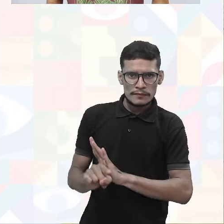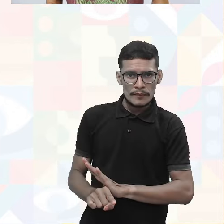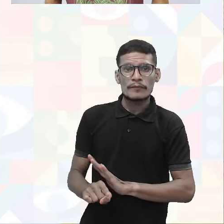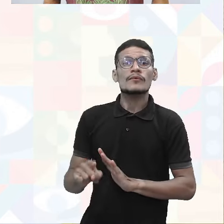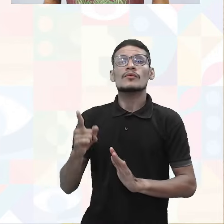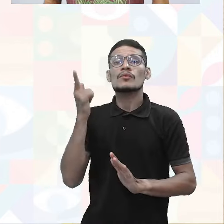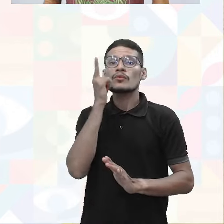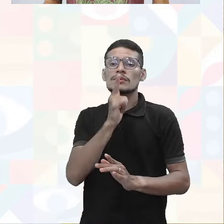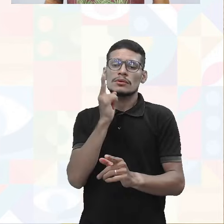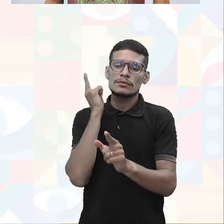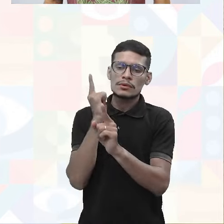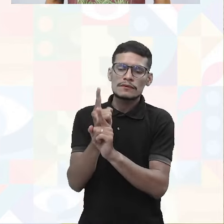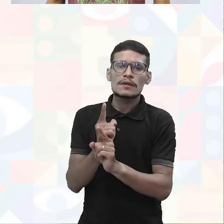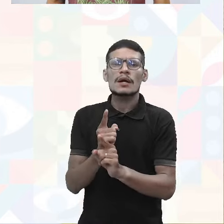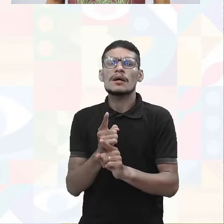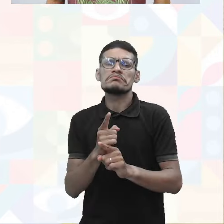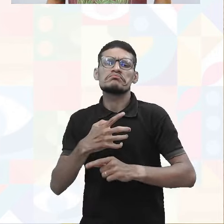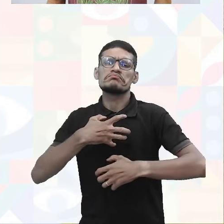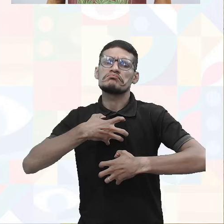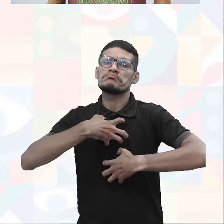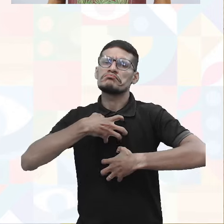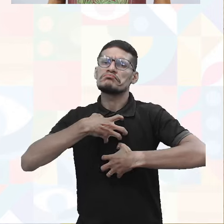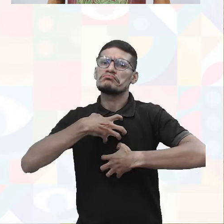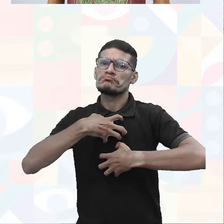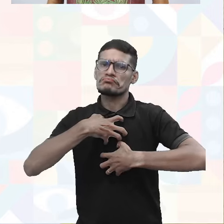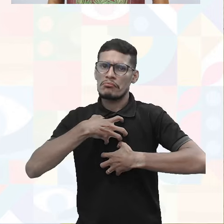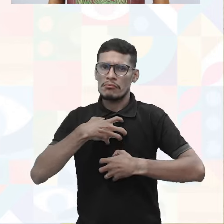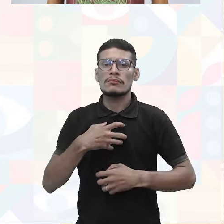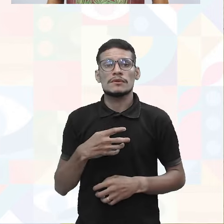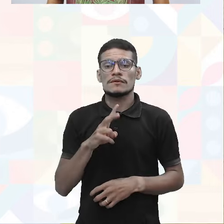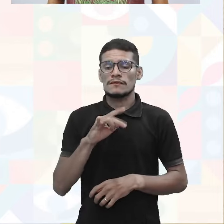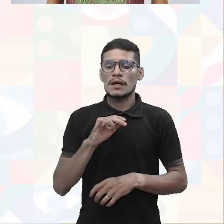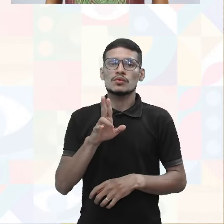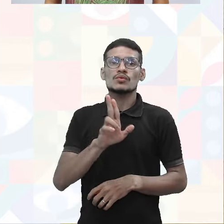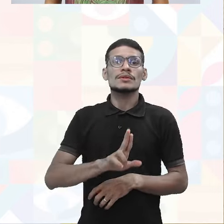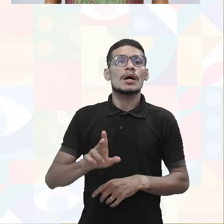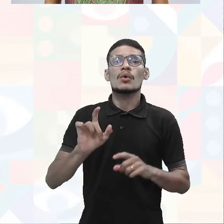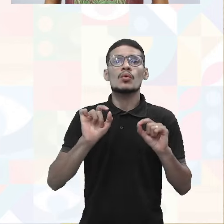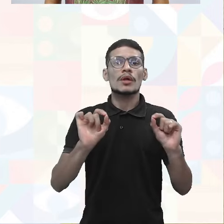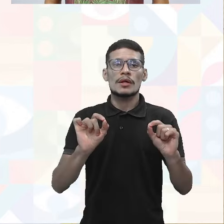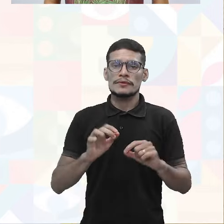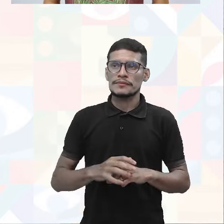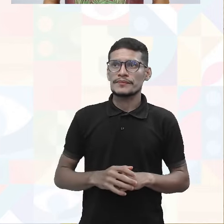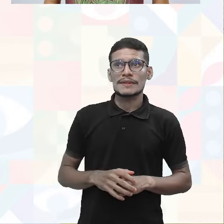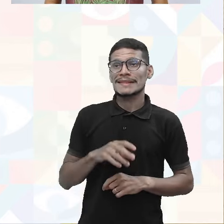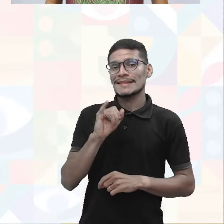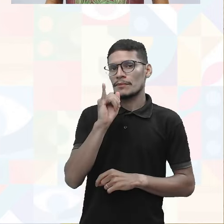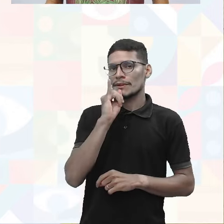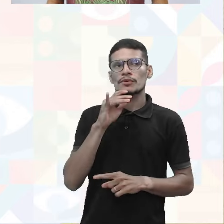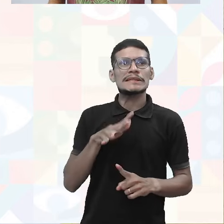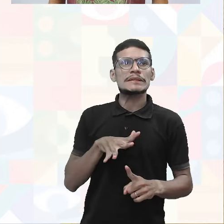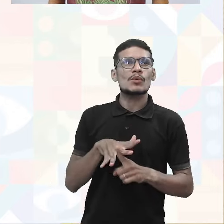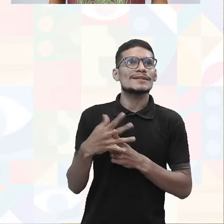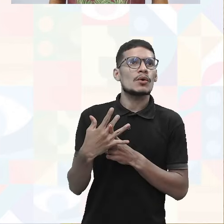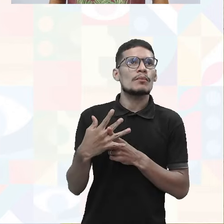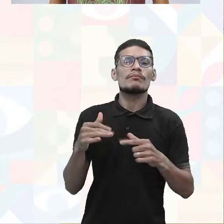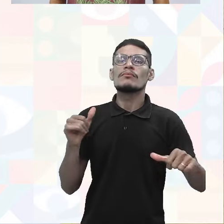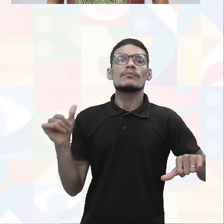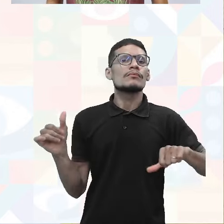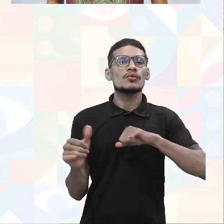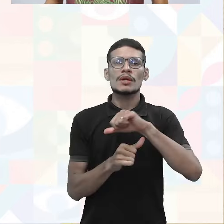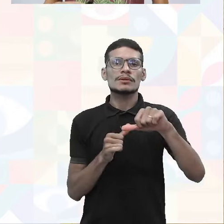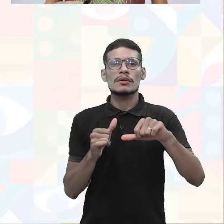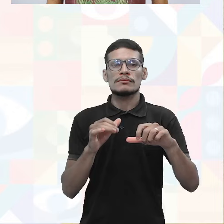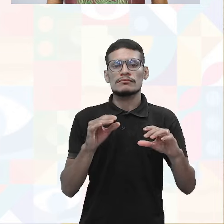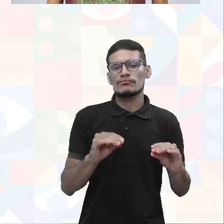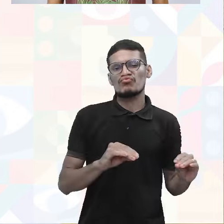a identificação dessas situações. E ela vai ser muito aplicada o quê? Quando eu tenho situações, vamos dizer, de mudança de equipamentos,